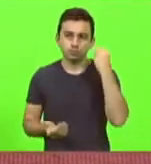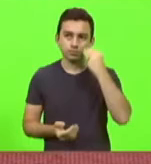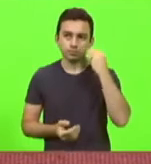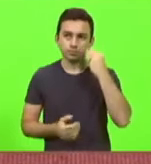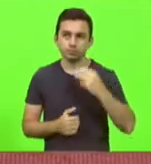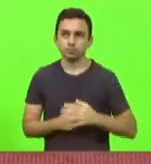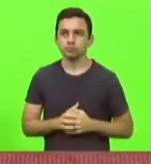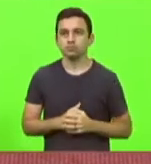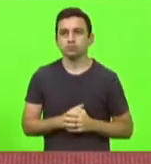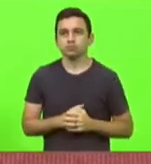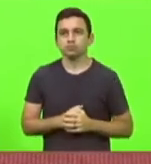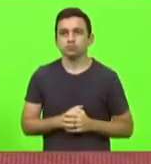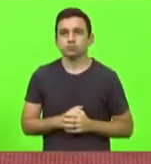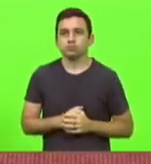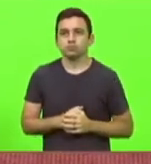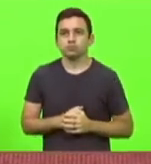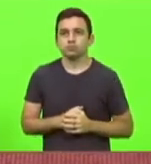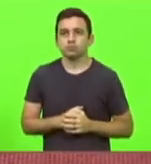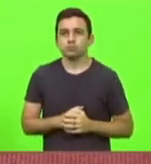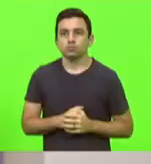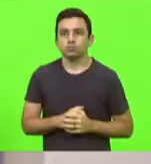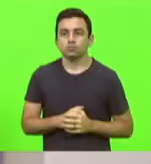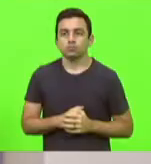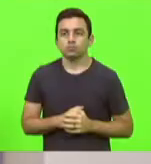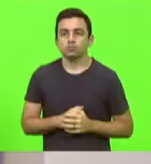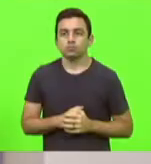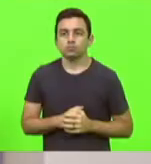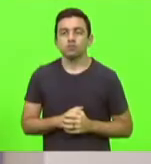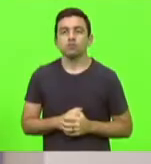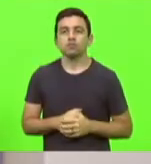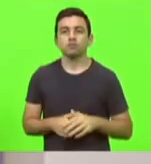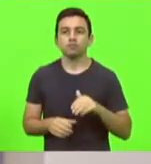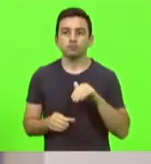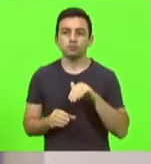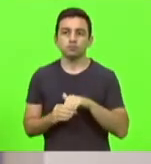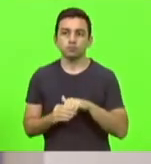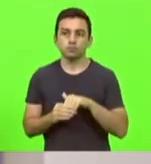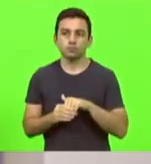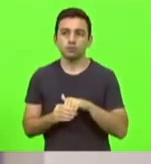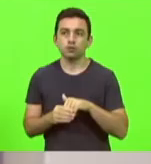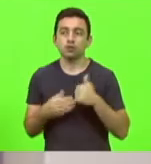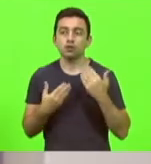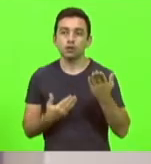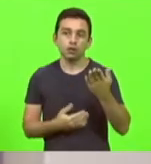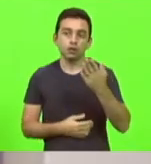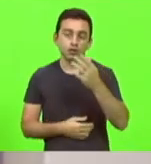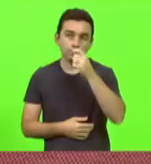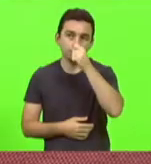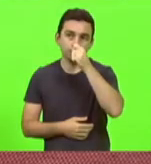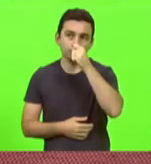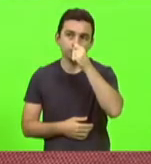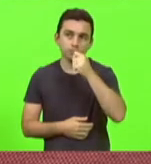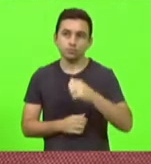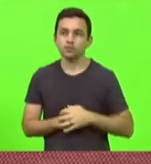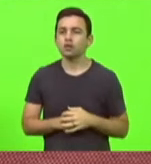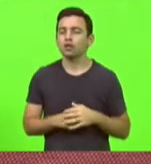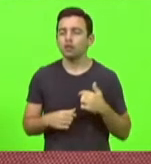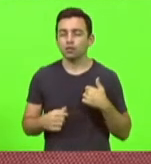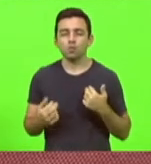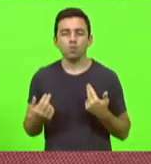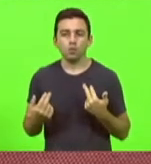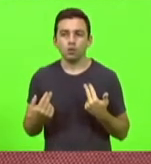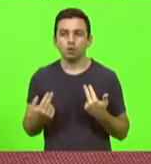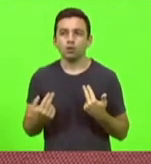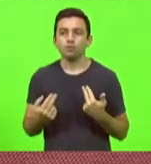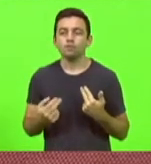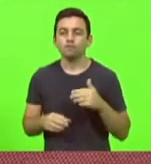Obrigado, deputado. Como vota o deputado João Amin? Pelo mesmo motivo do voto